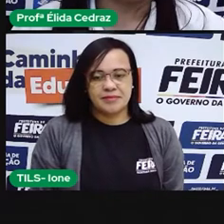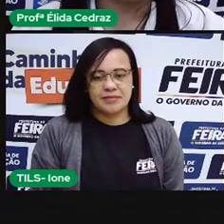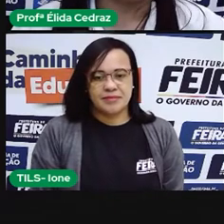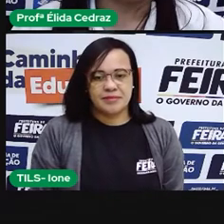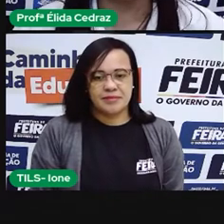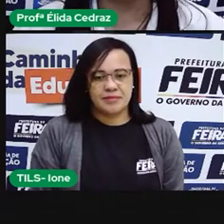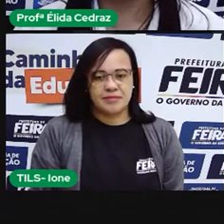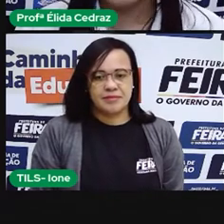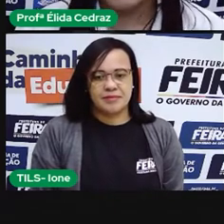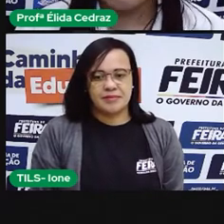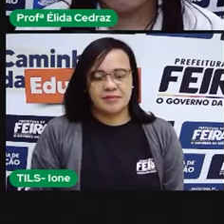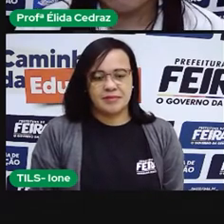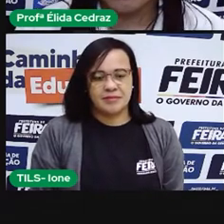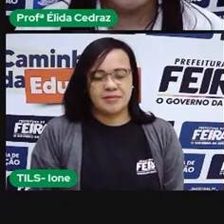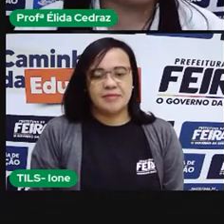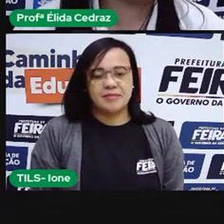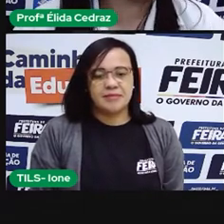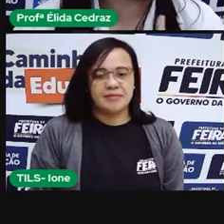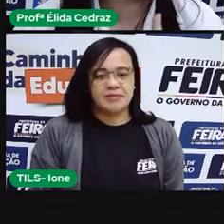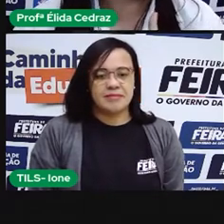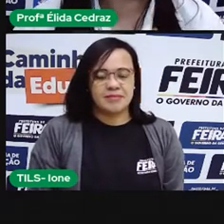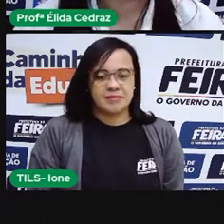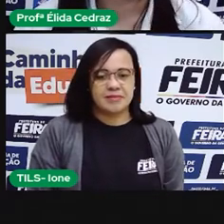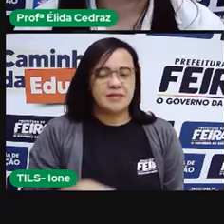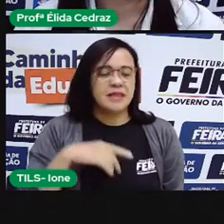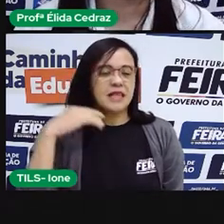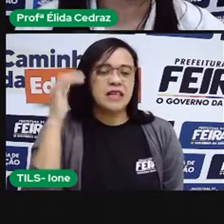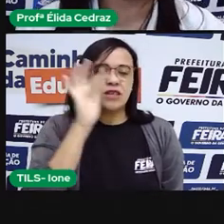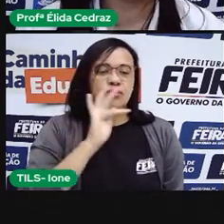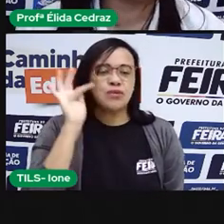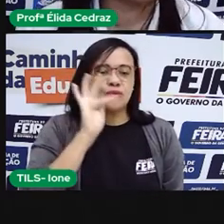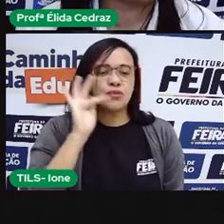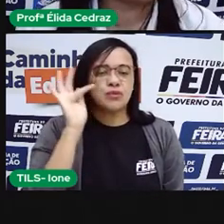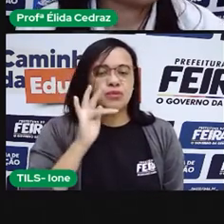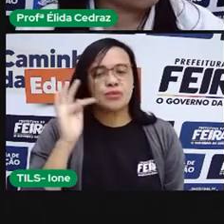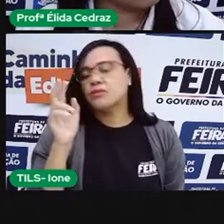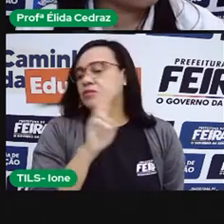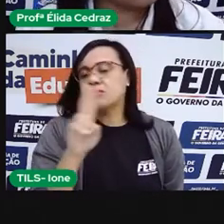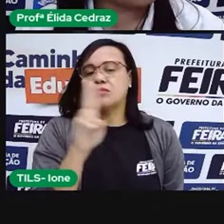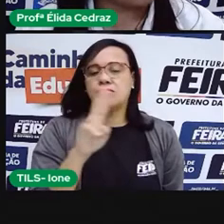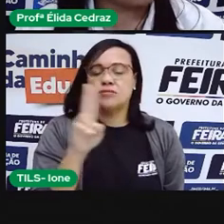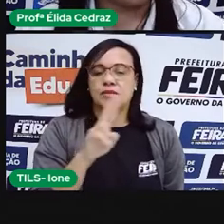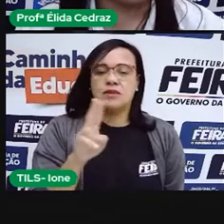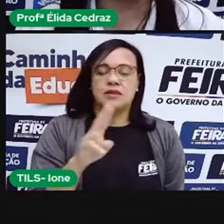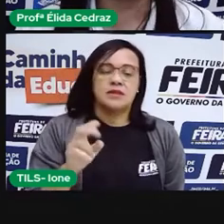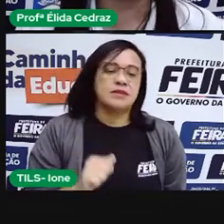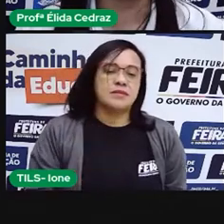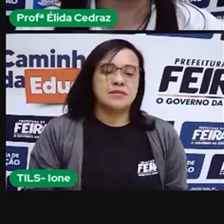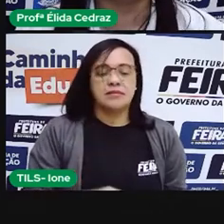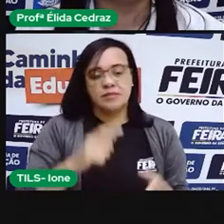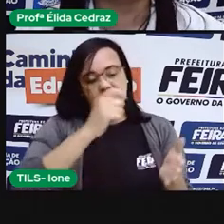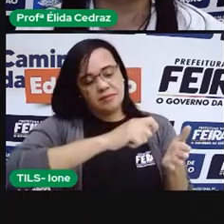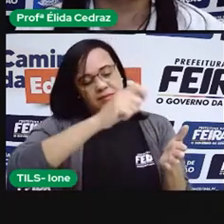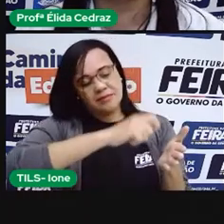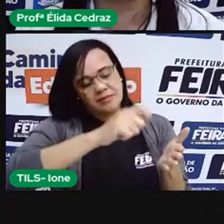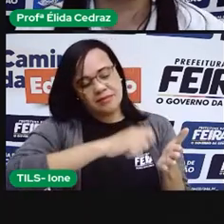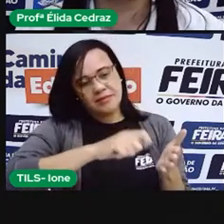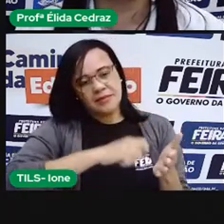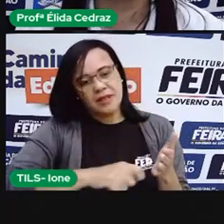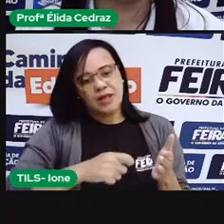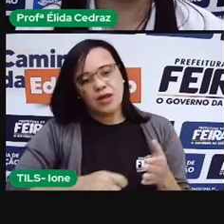O nome desta fruta com um caroço som é abacate. Quando nós